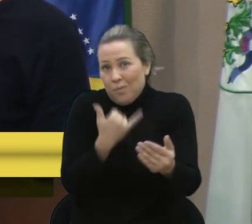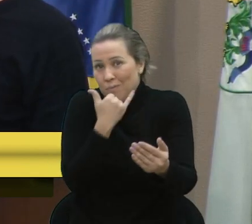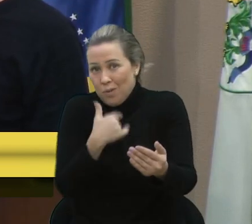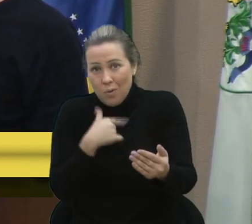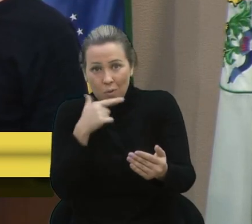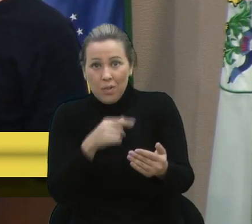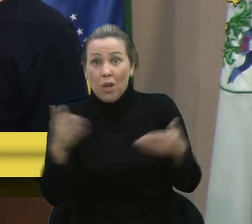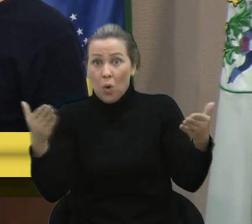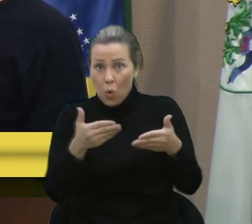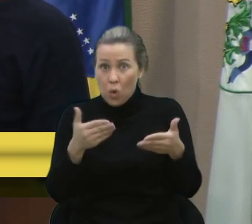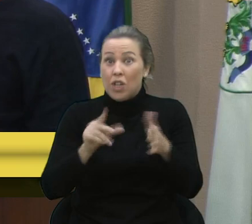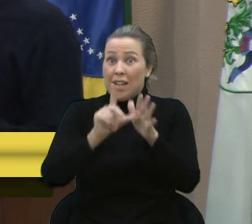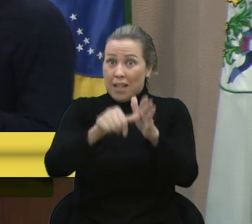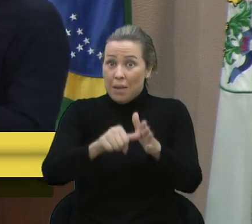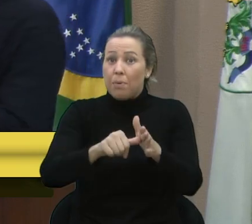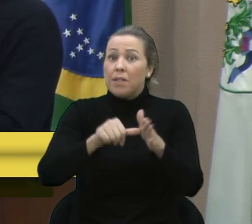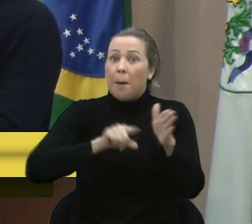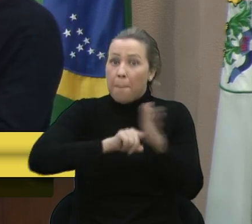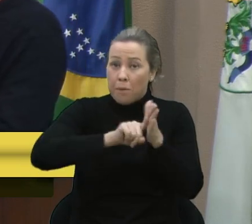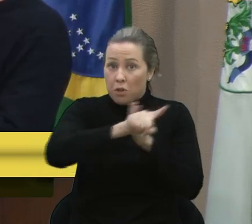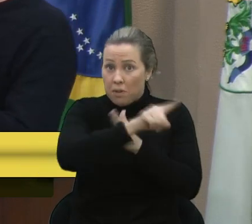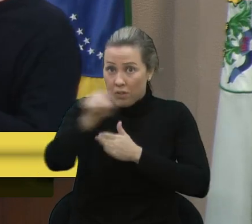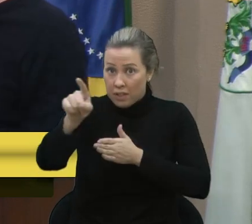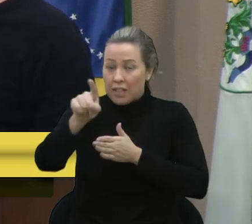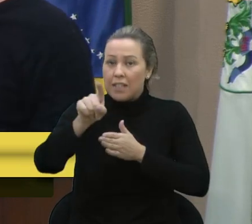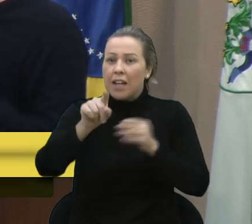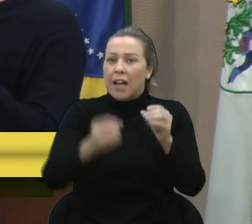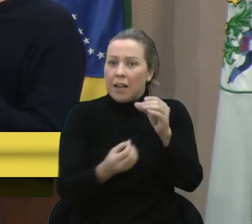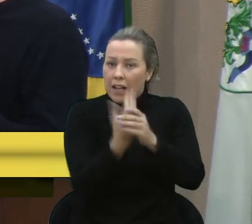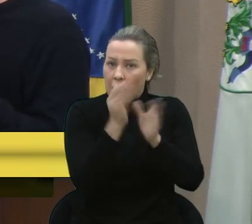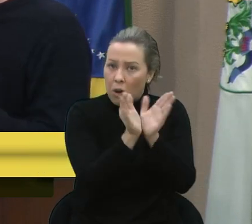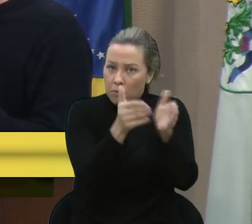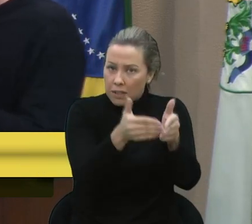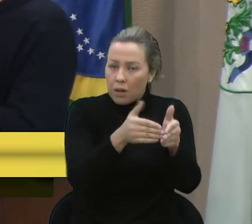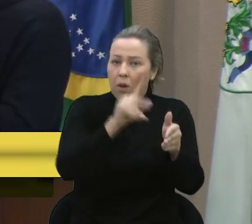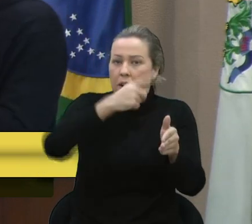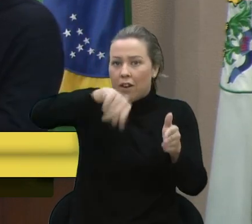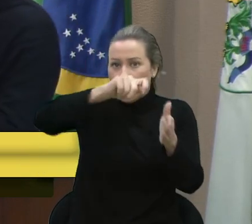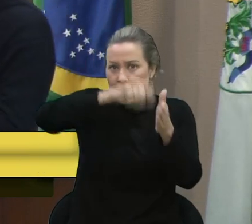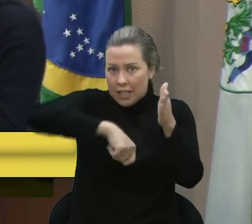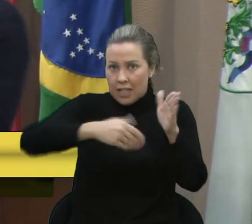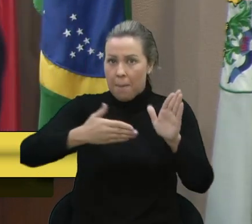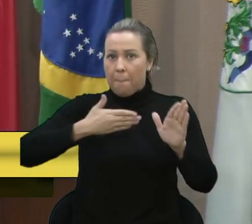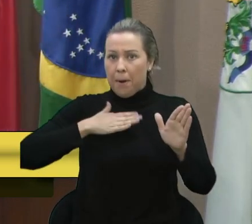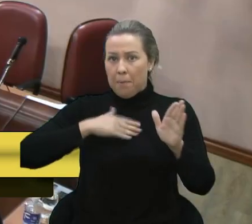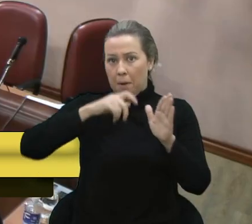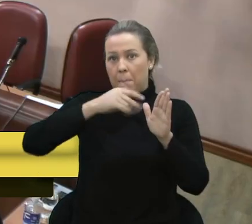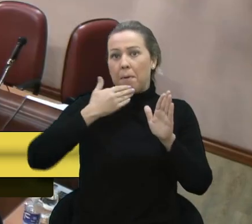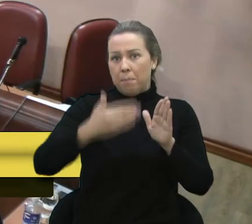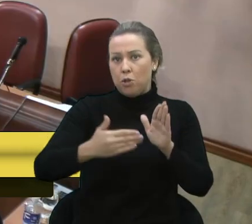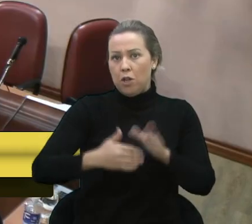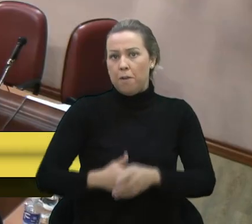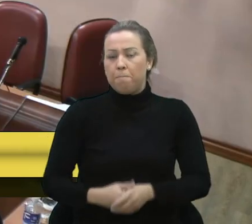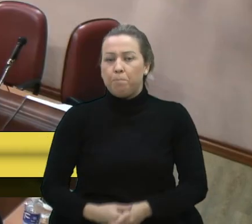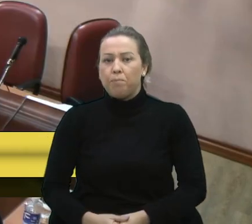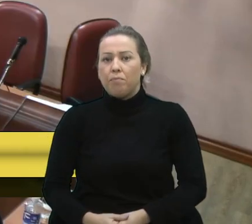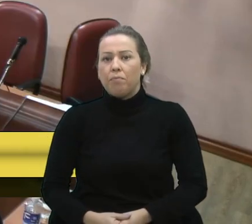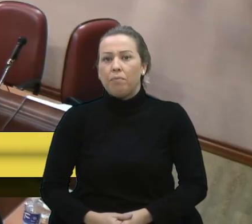gente já vai estar passando para coletar assinaturas para essa frente em defesa do trabalhador que trabalha. Obrigado, senhor presidente. em declaração do líder bancário